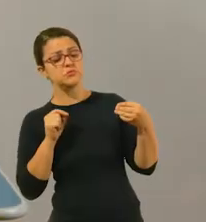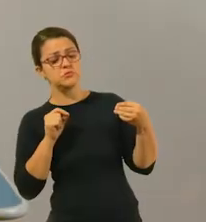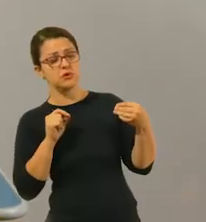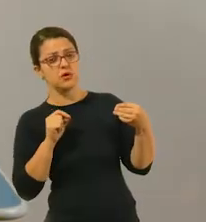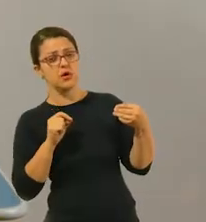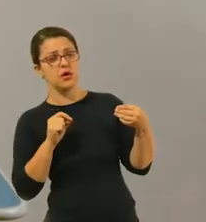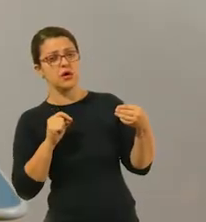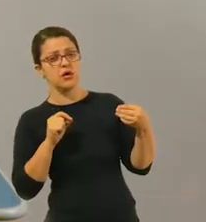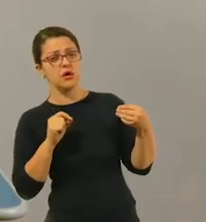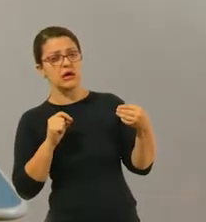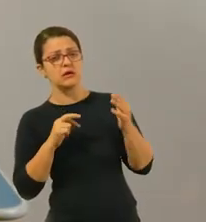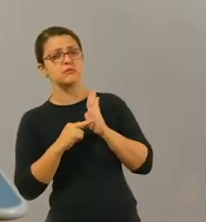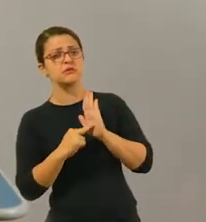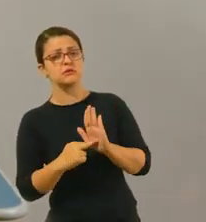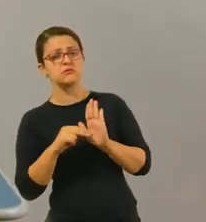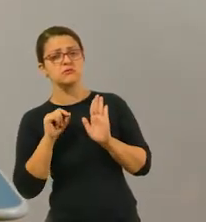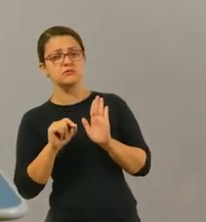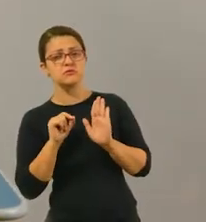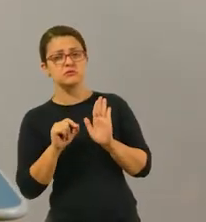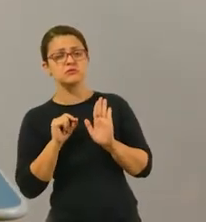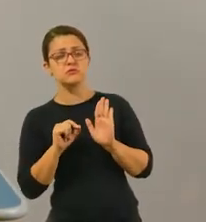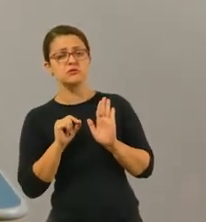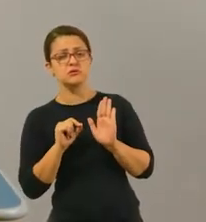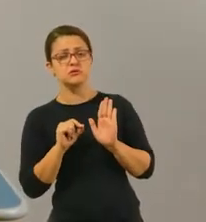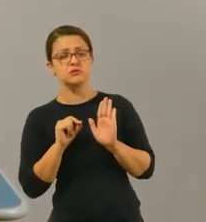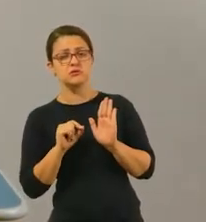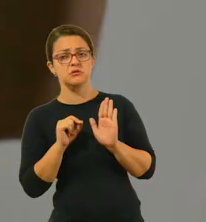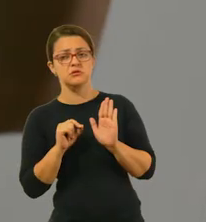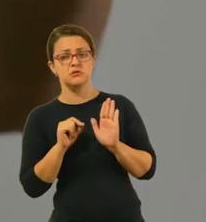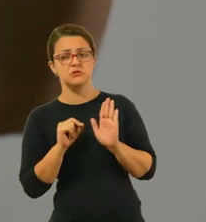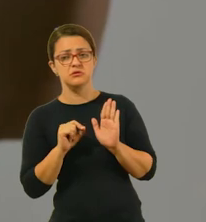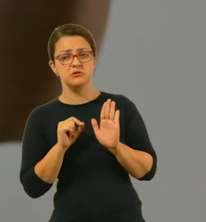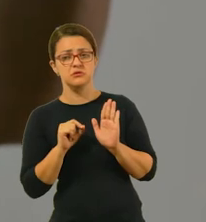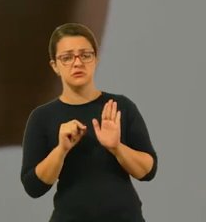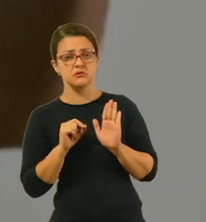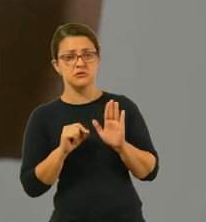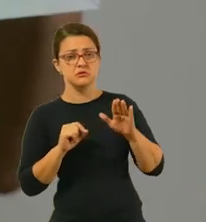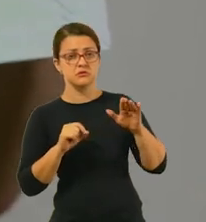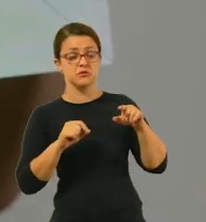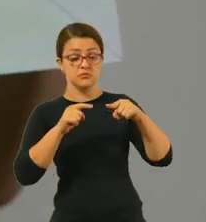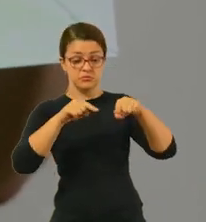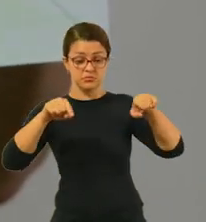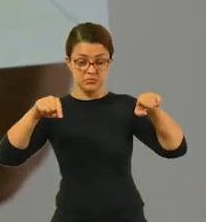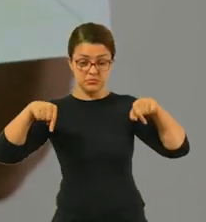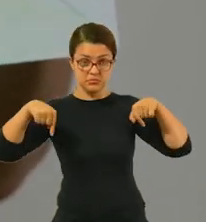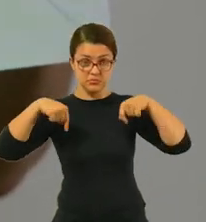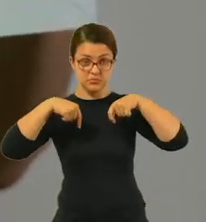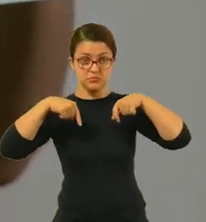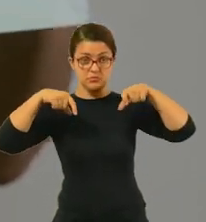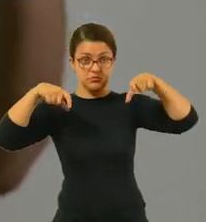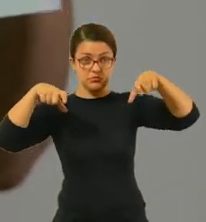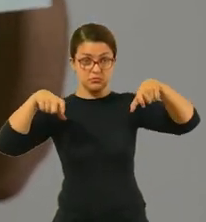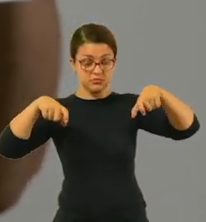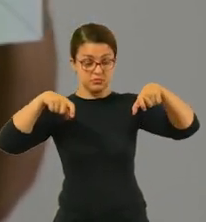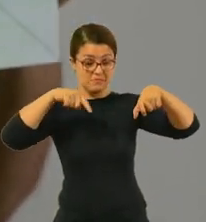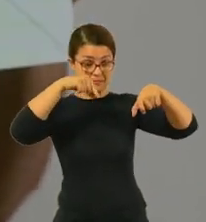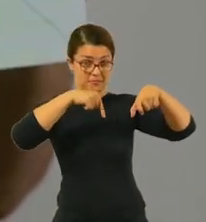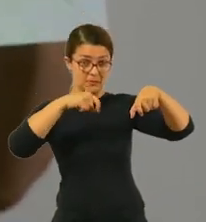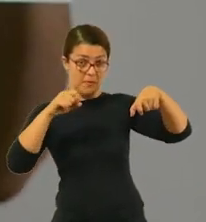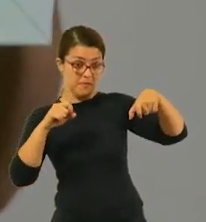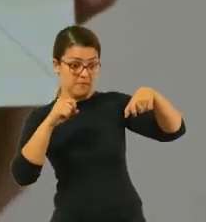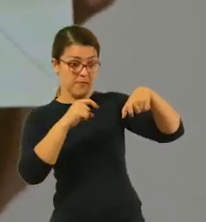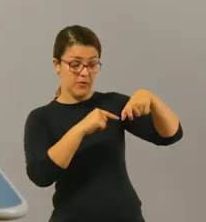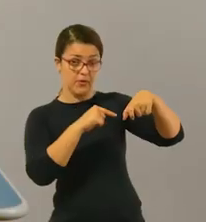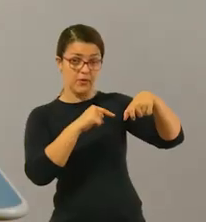será que eu tirei? Isso aqui lembra o quê para vocês? Isso aqui me lembra uma marca de pênalti, tá? Que é muito usado em